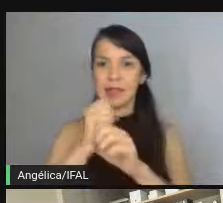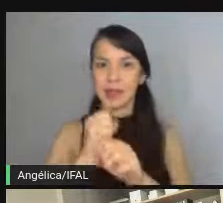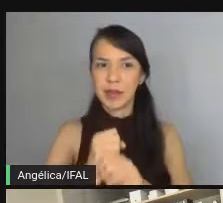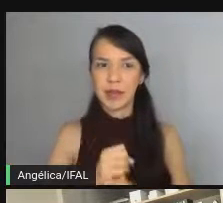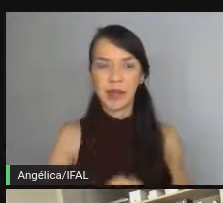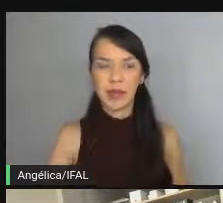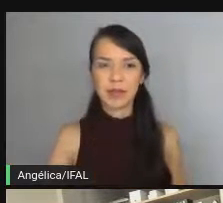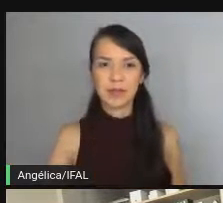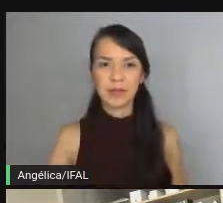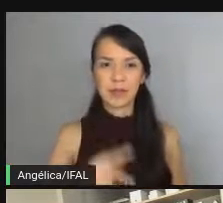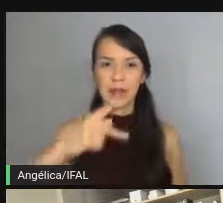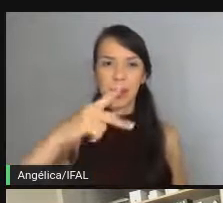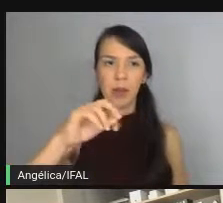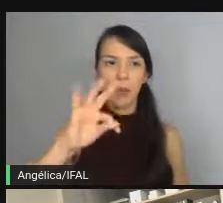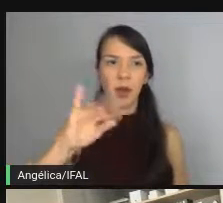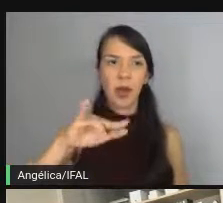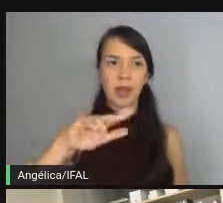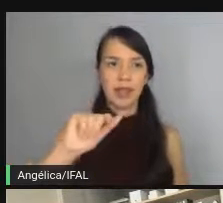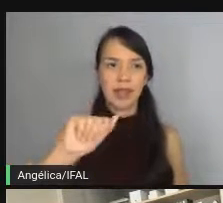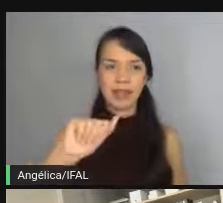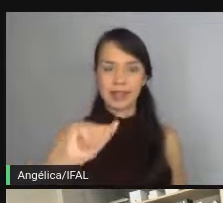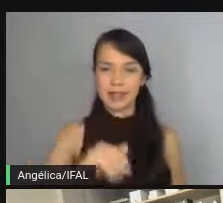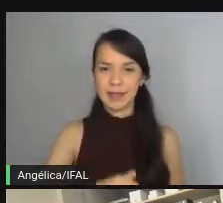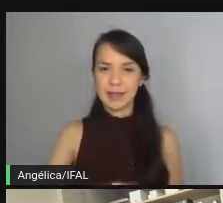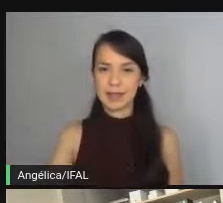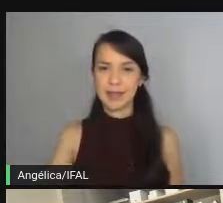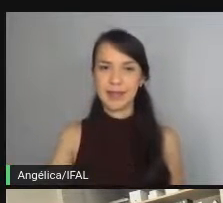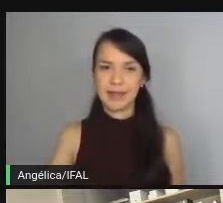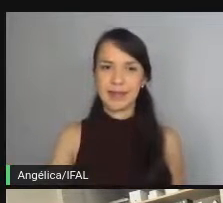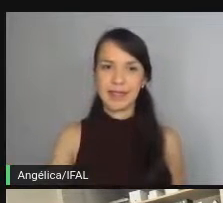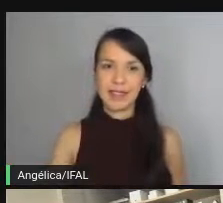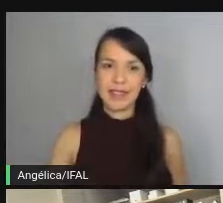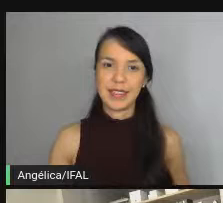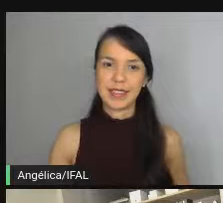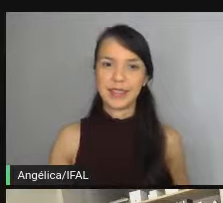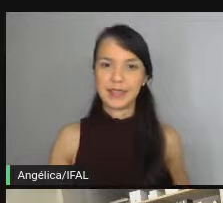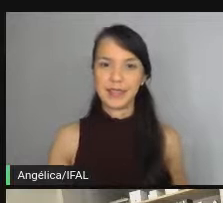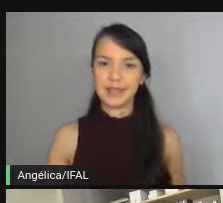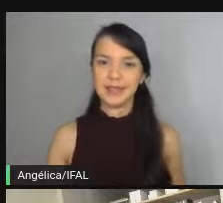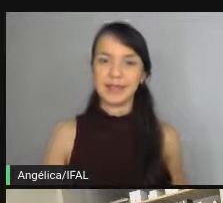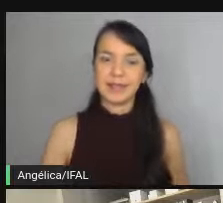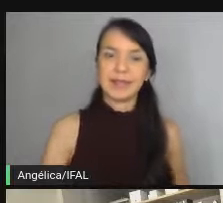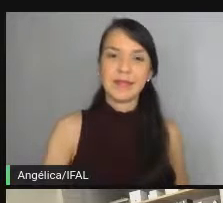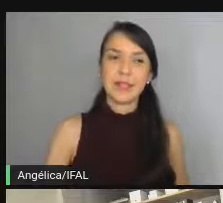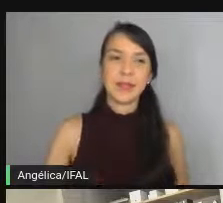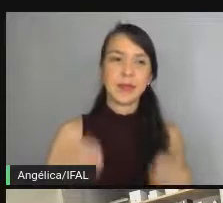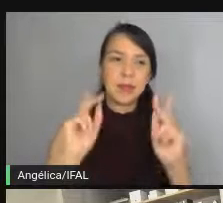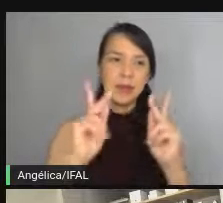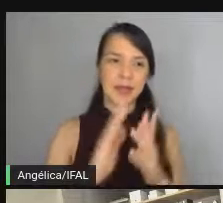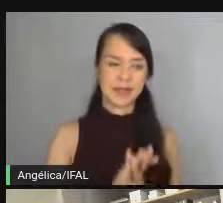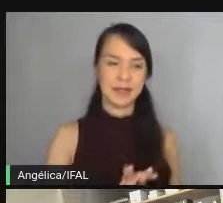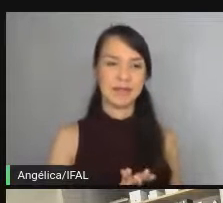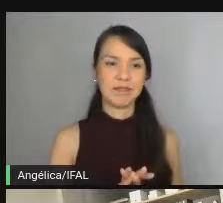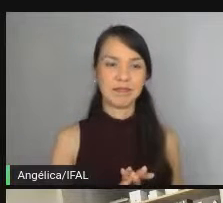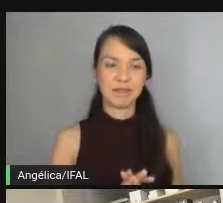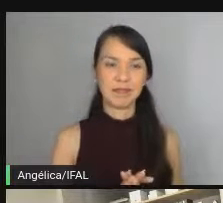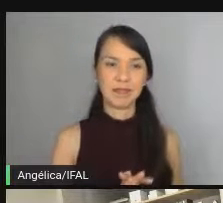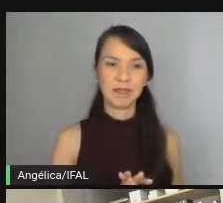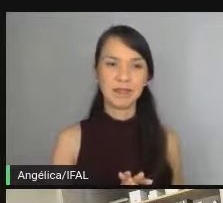a potência de algum número. Beleza, tudo bem.